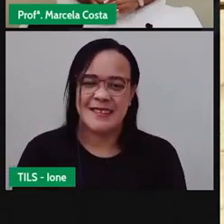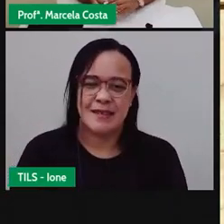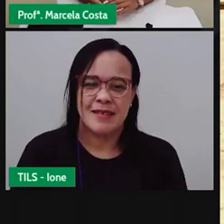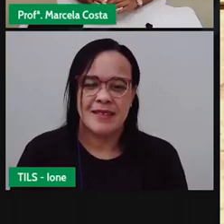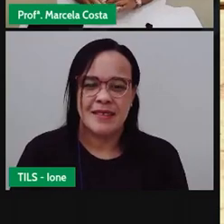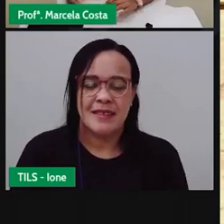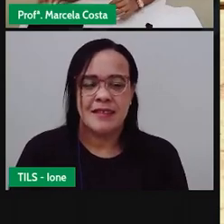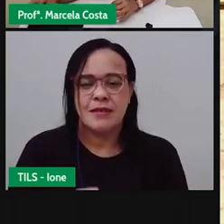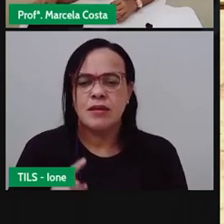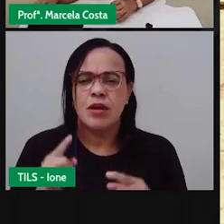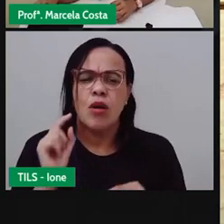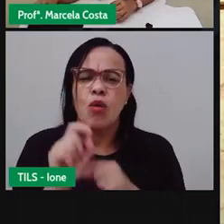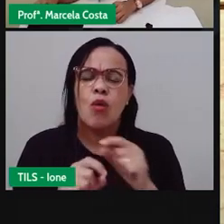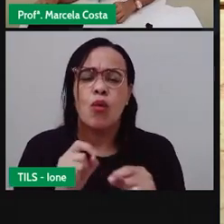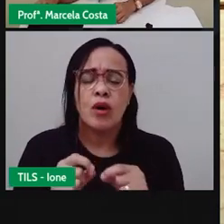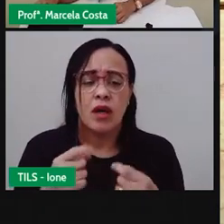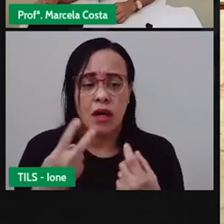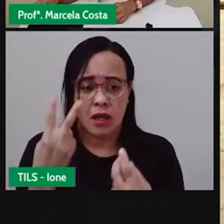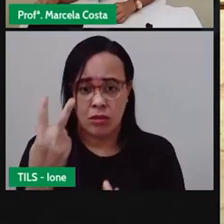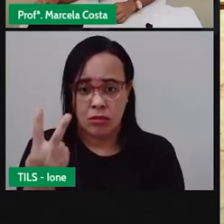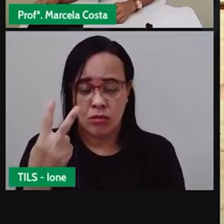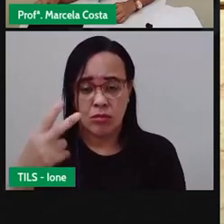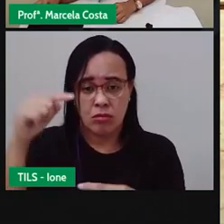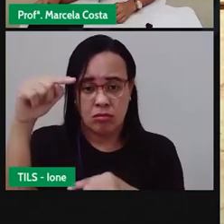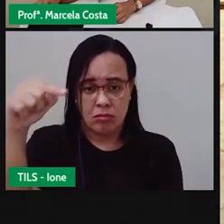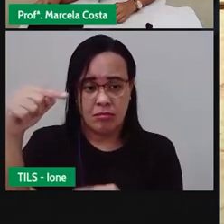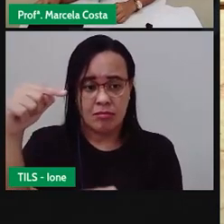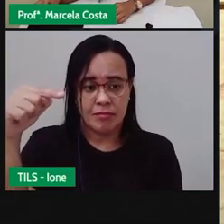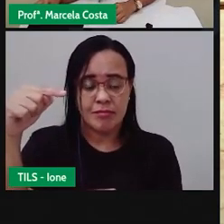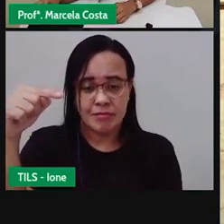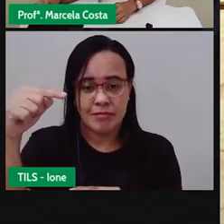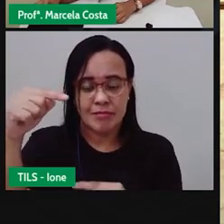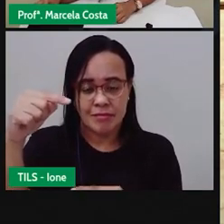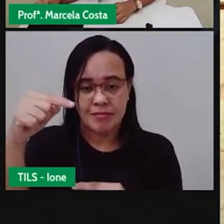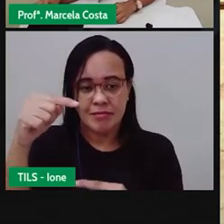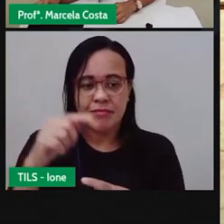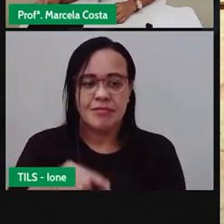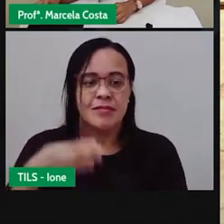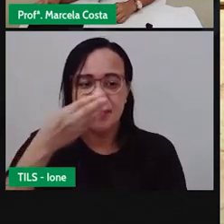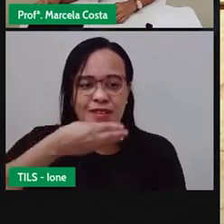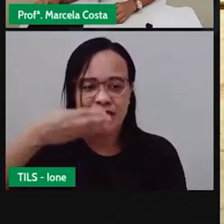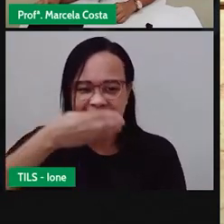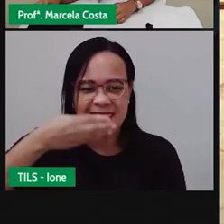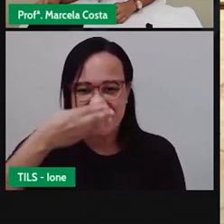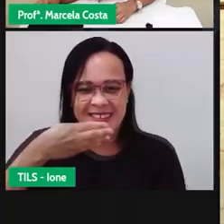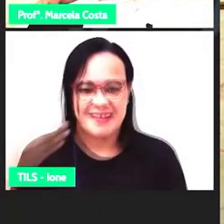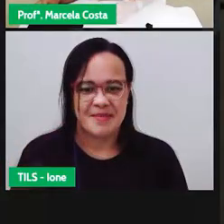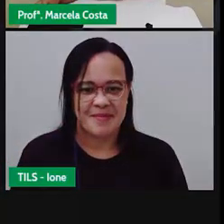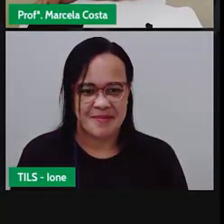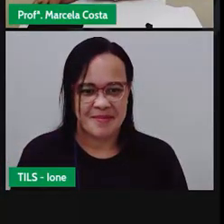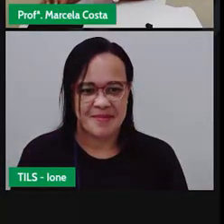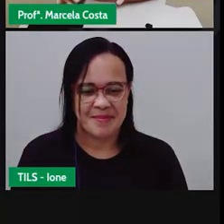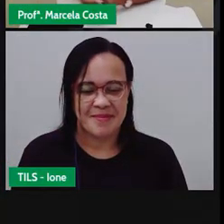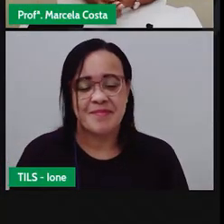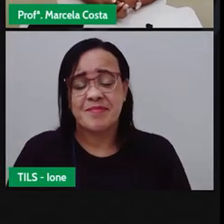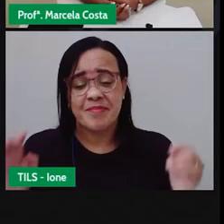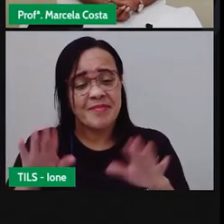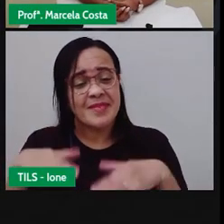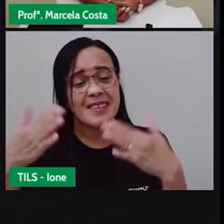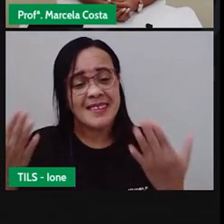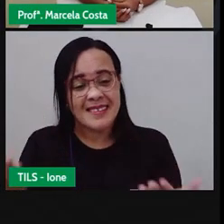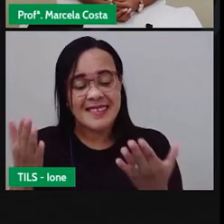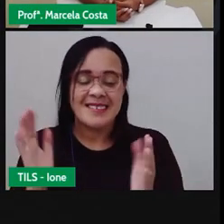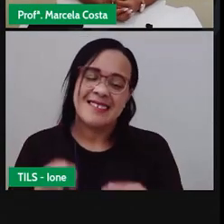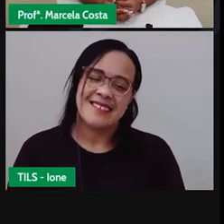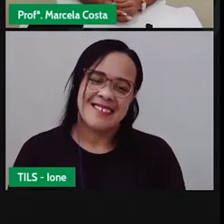que você vai precisar são duas garrafas, tá? Duas garrafas pet a única dica que eu dou aqui mais é que elas sejam Então, Grito